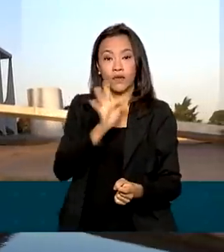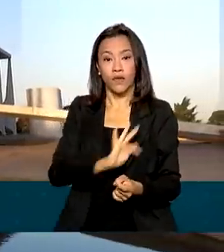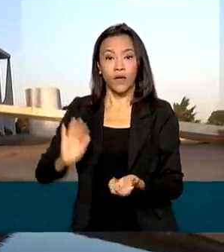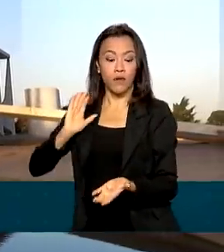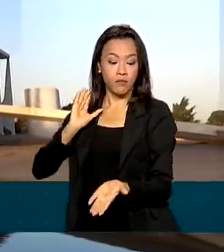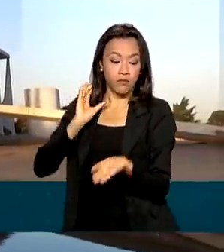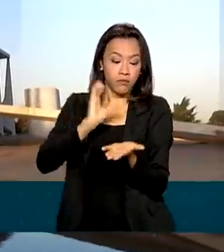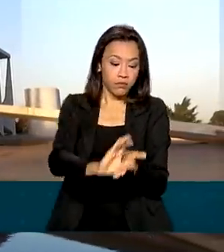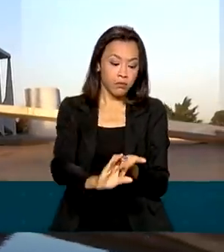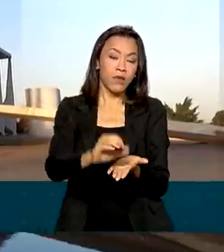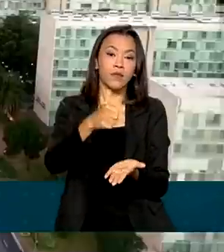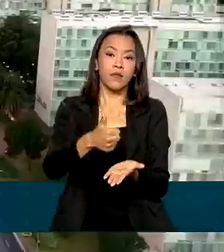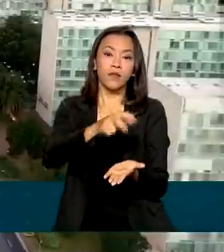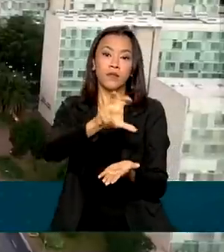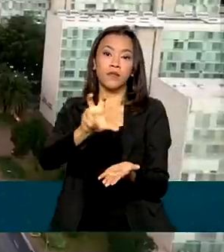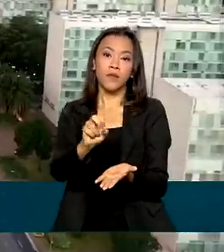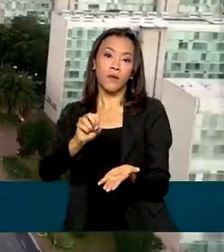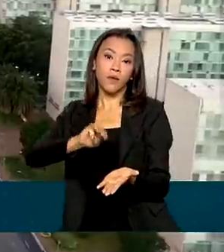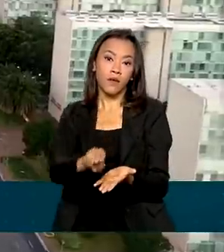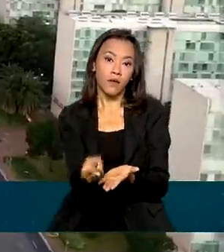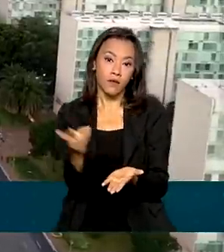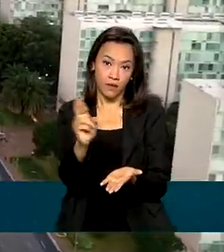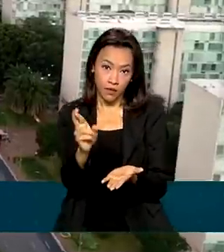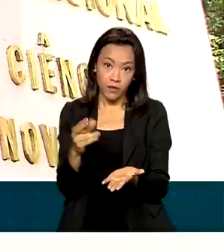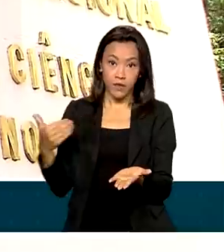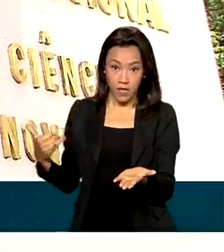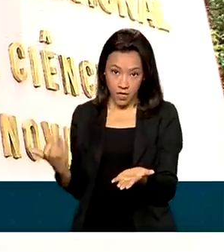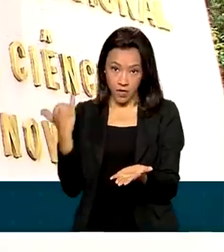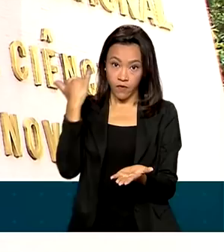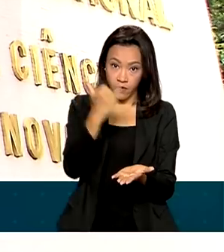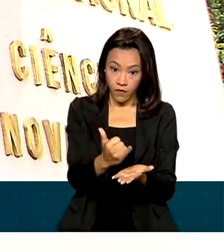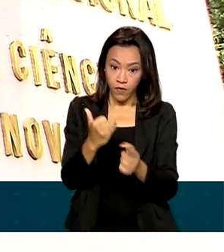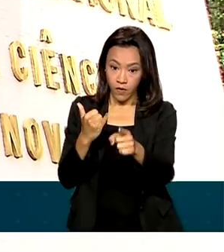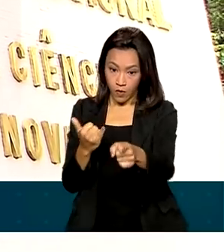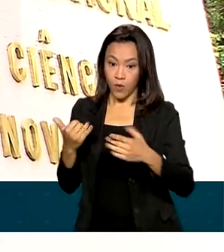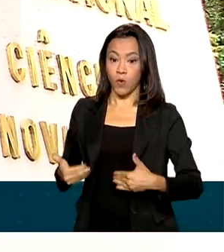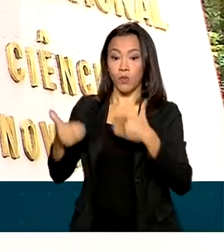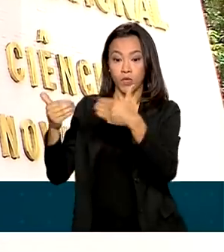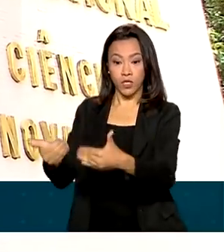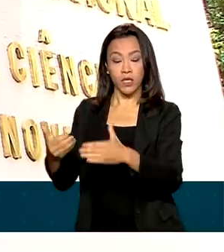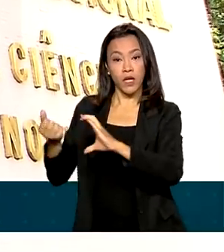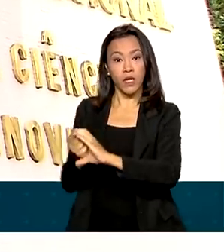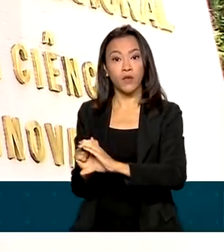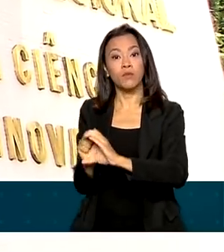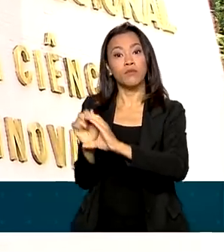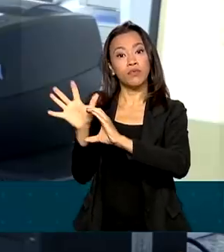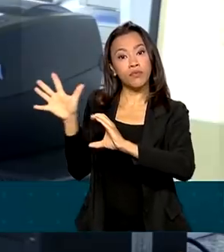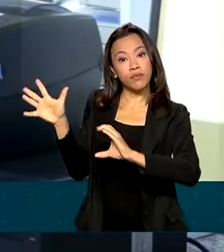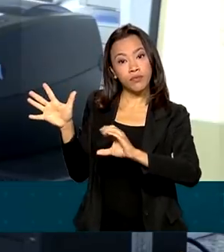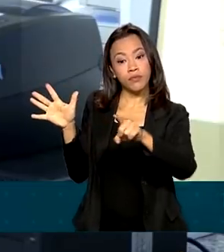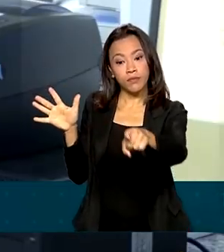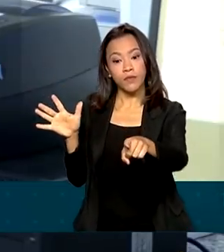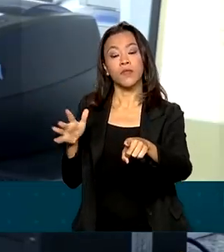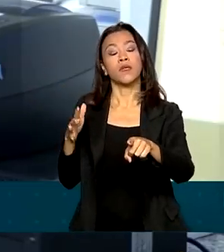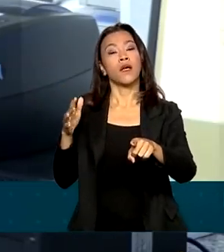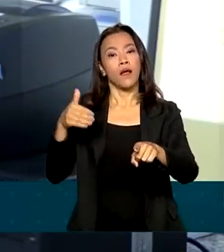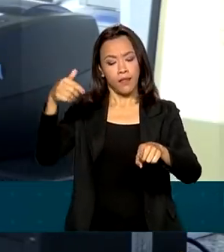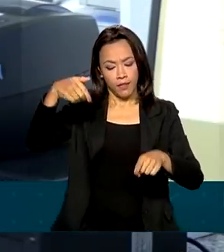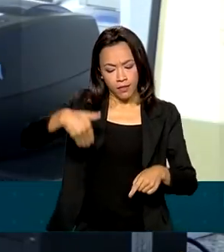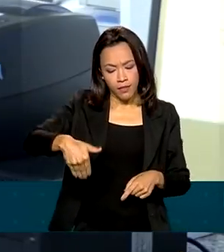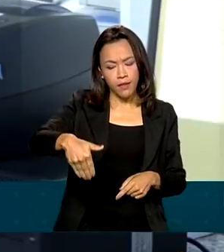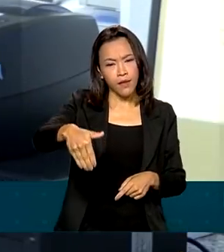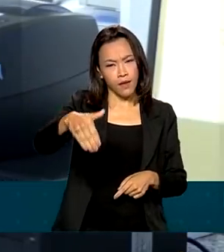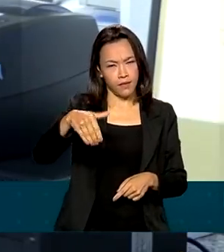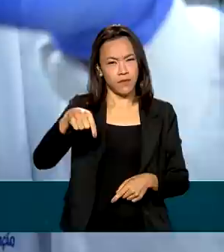milhões de reais. E segundo o Ministério da Ciência, Tecnologia e Inovações, A partir dessa